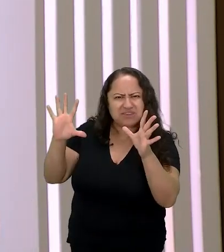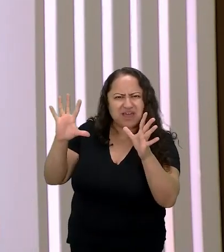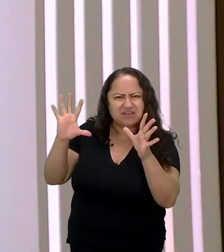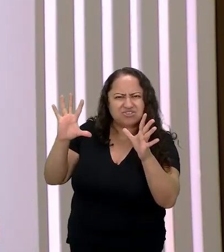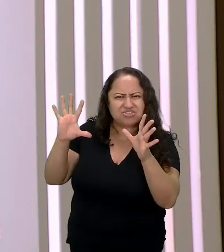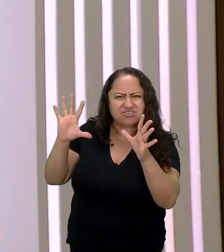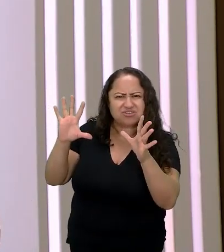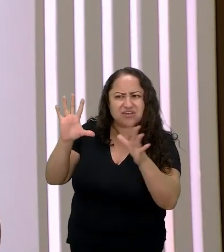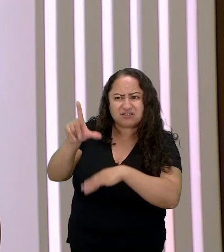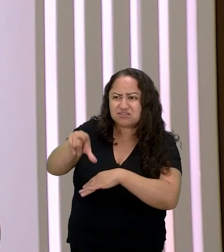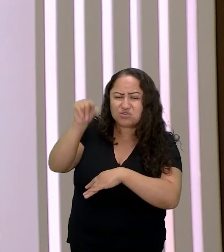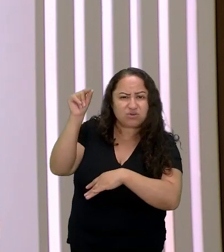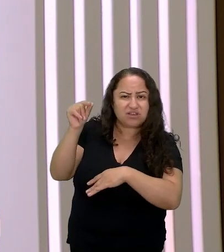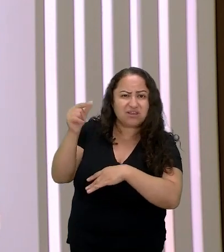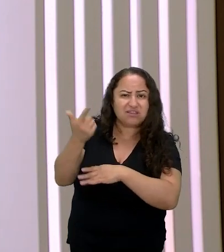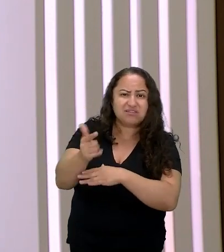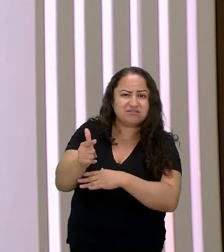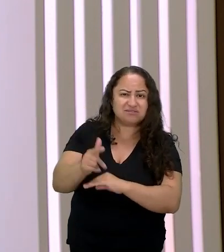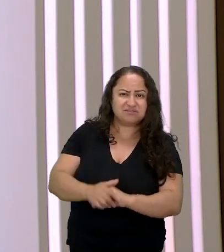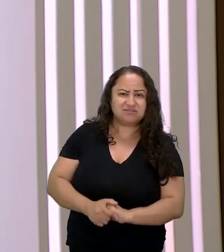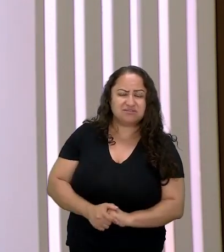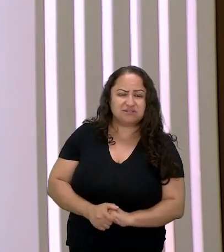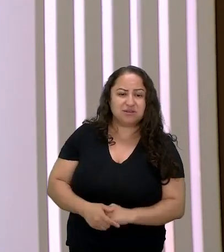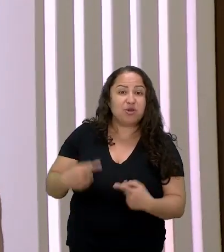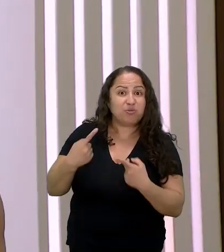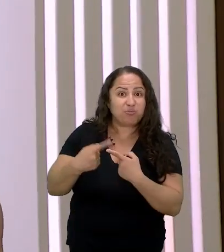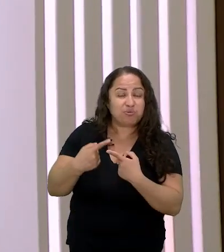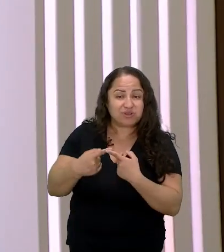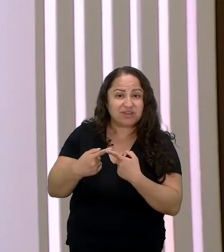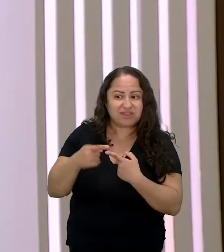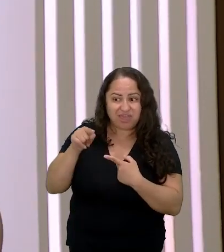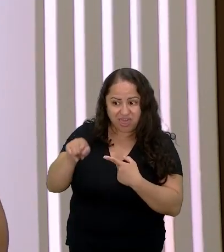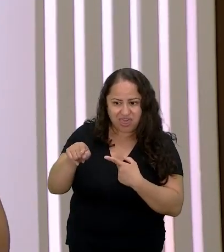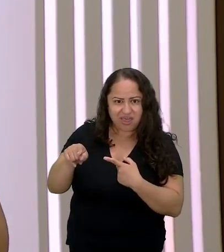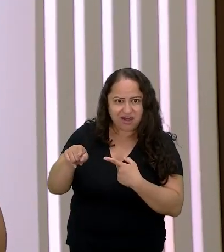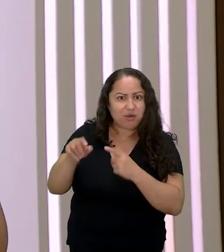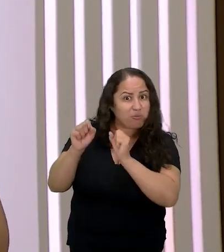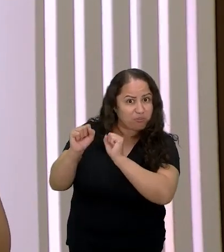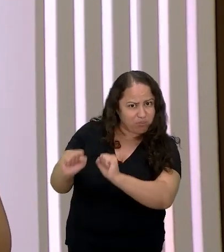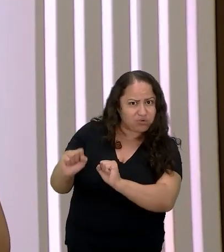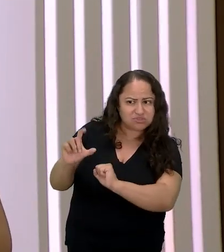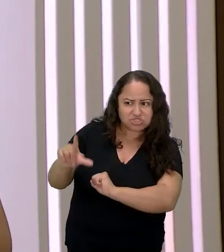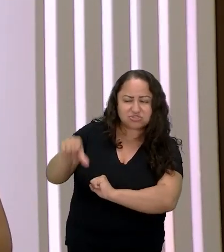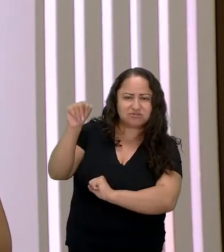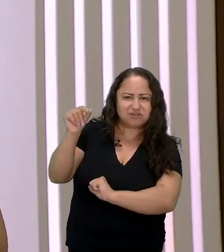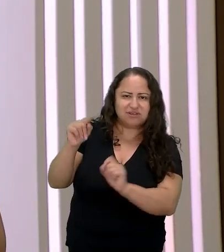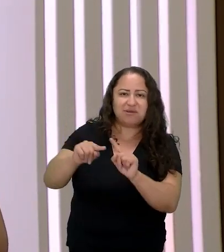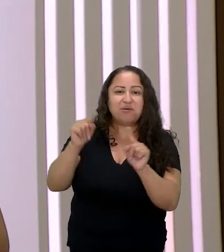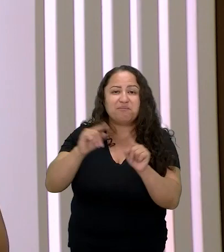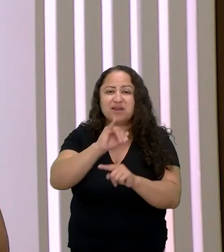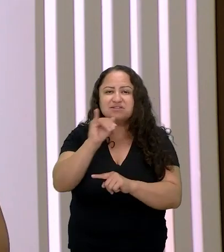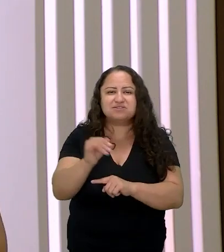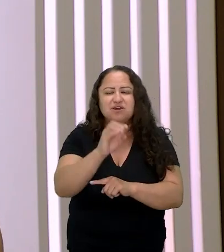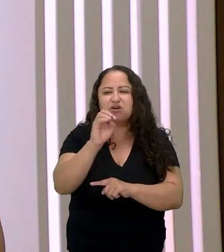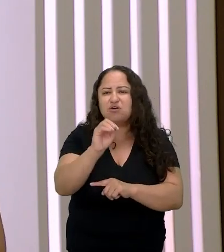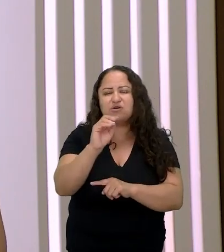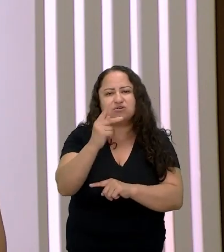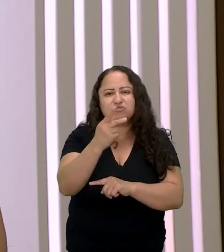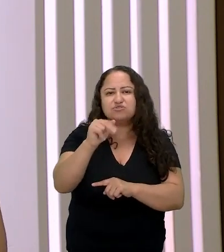porque ela era muito livre né a tal ponto de poder fazer essa escolha ela podia escolher ele não né ele já não